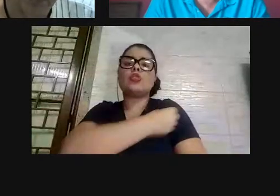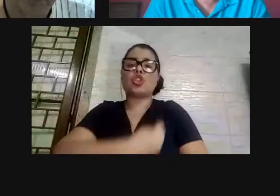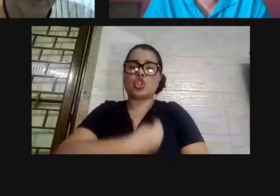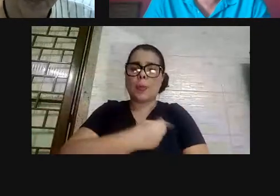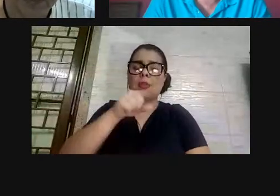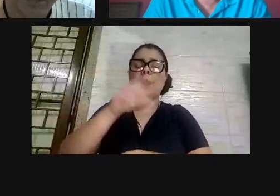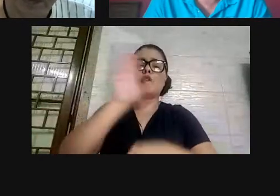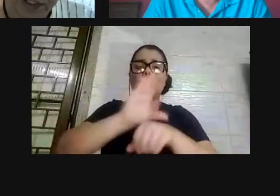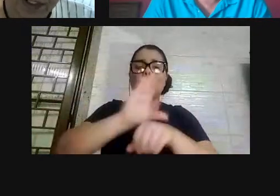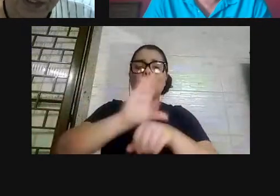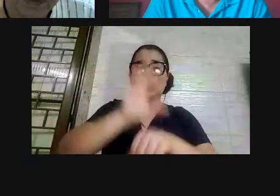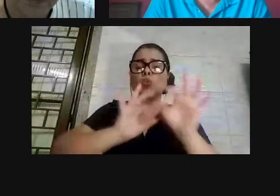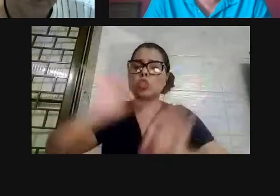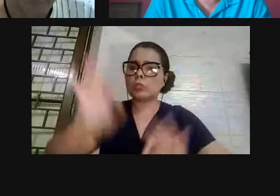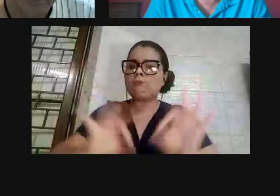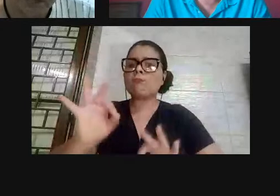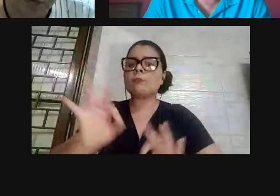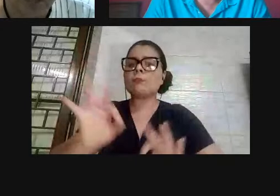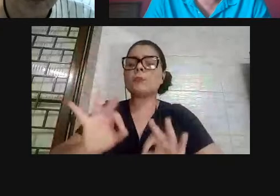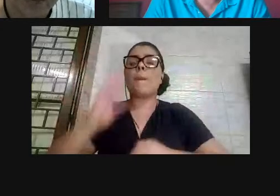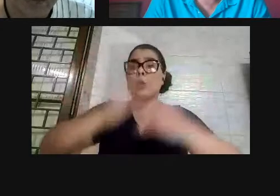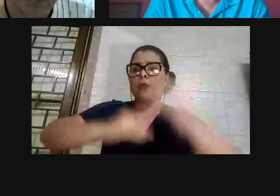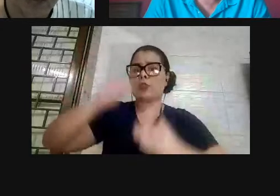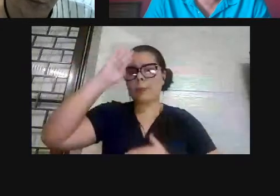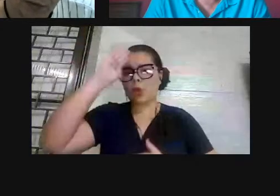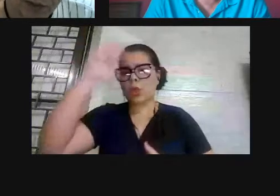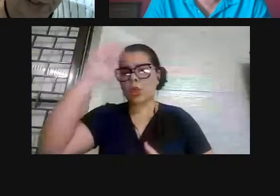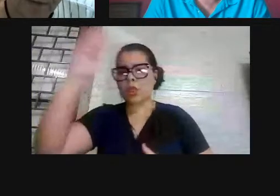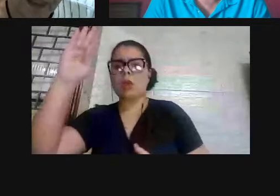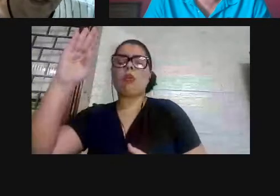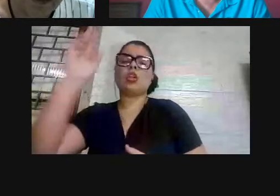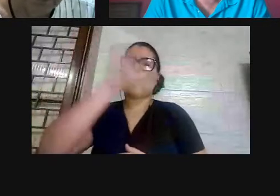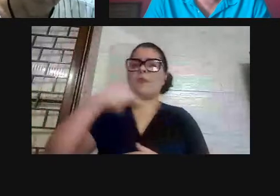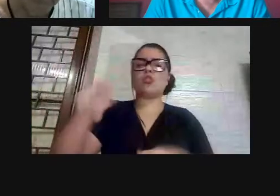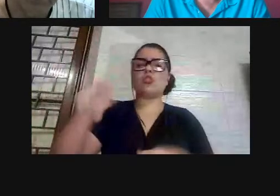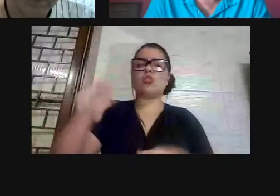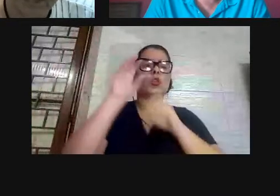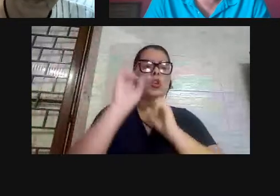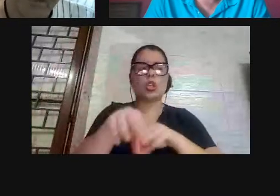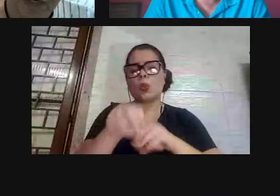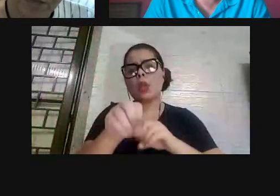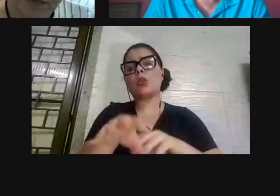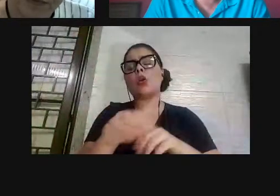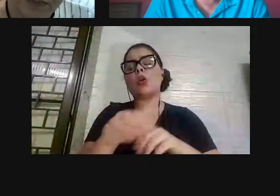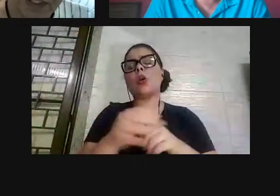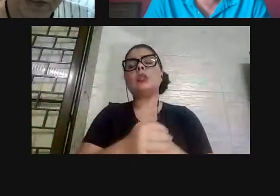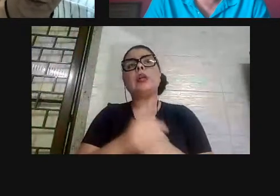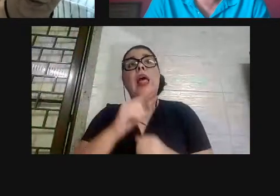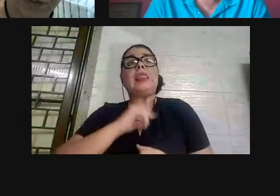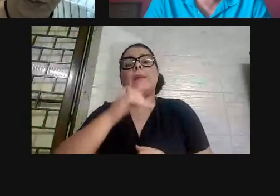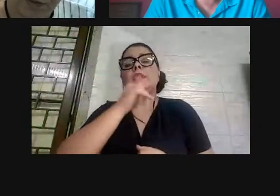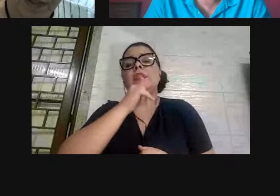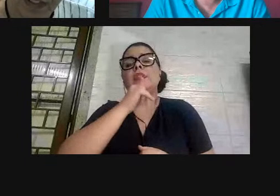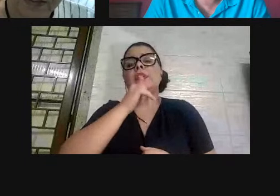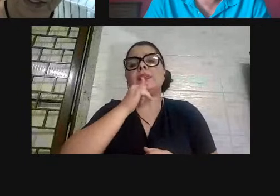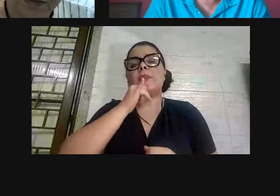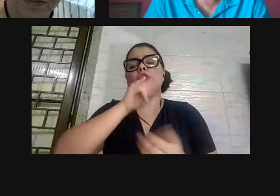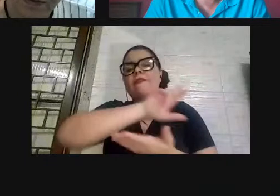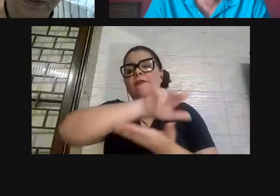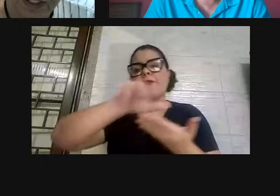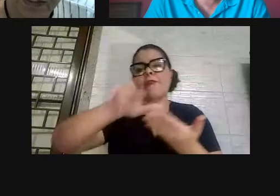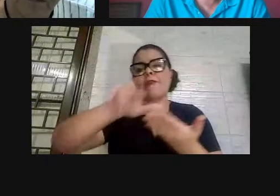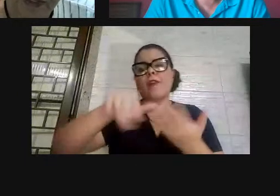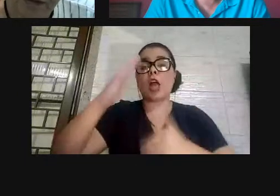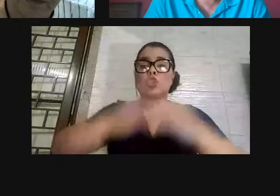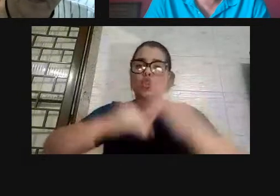orgânicos, são profissionais importantes, são professores, são educadores. Nós temos exemplos de vários profissionais que hoje são bem